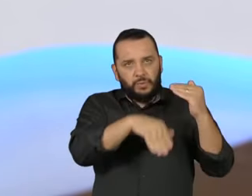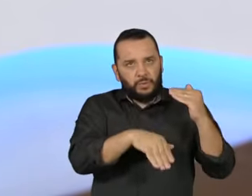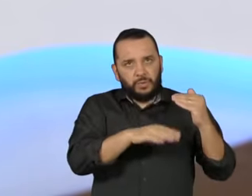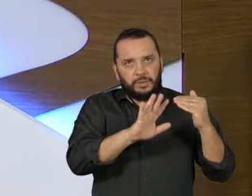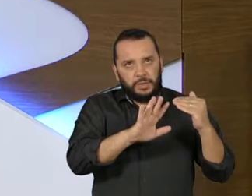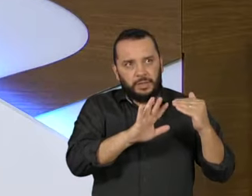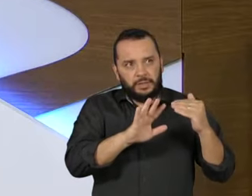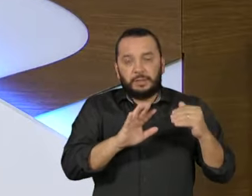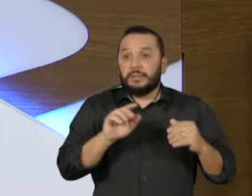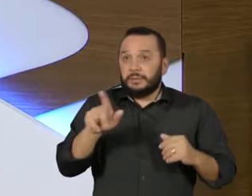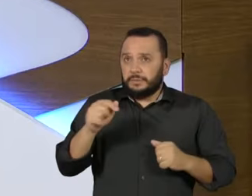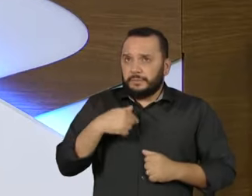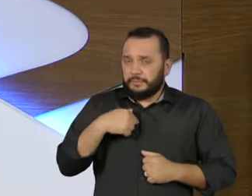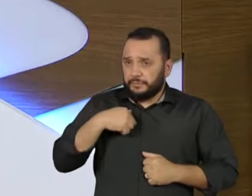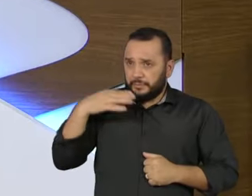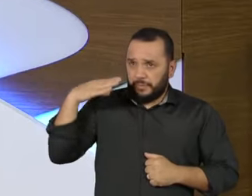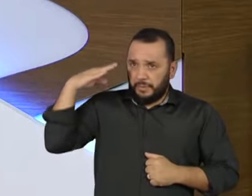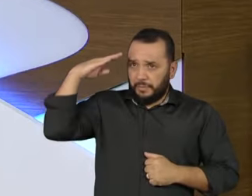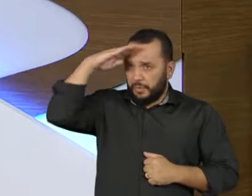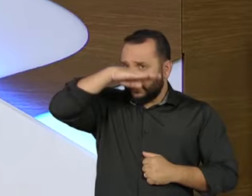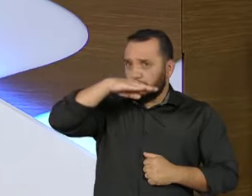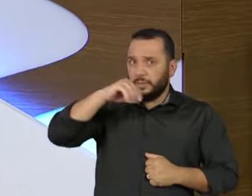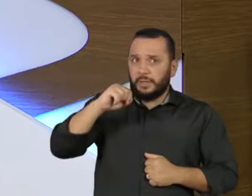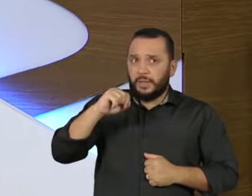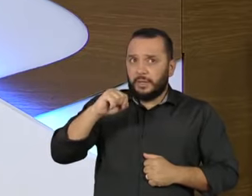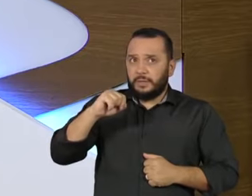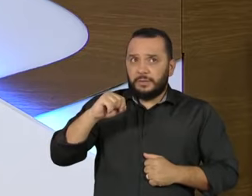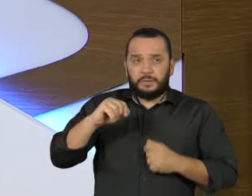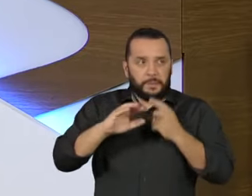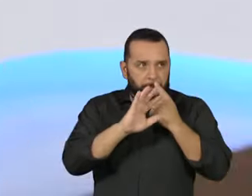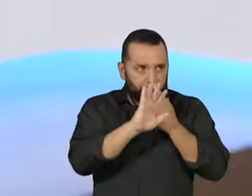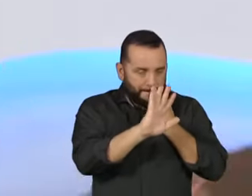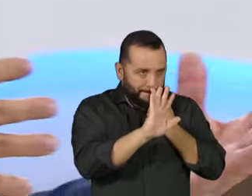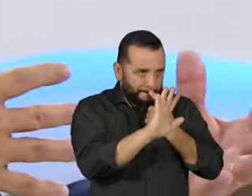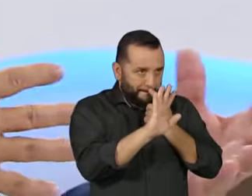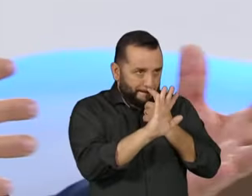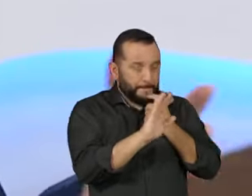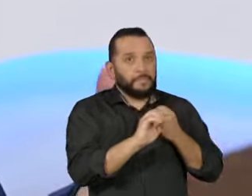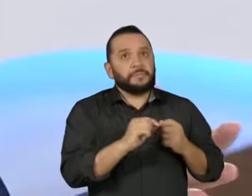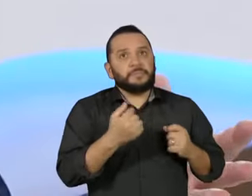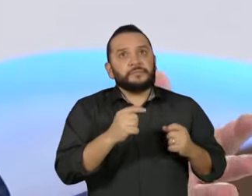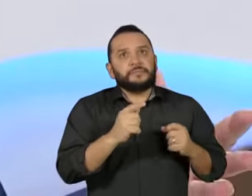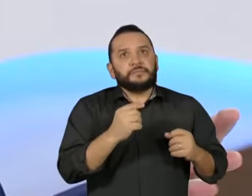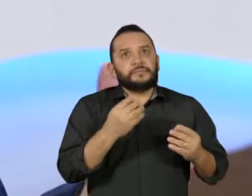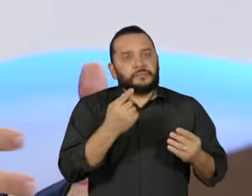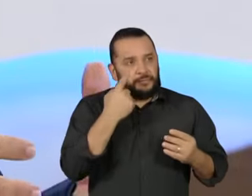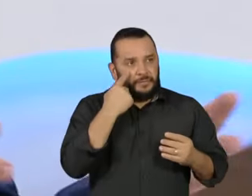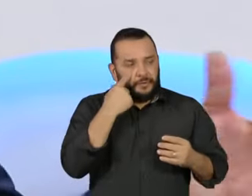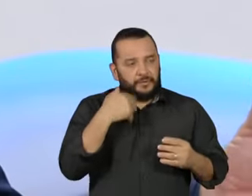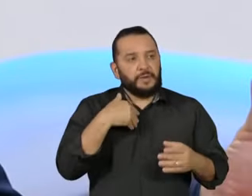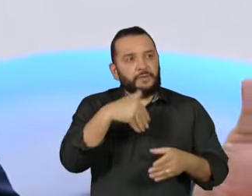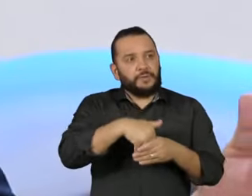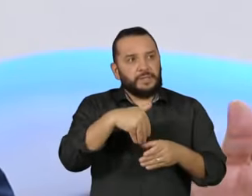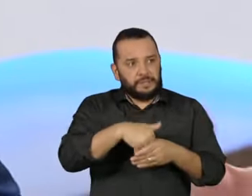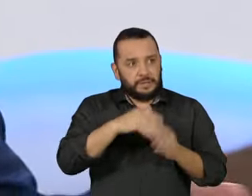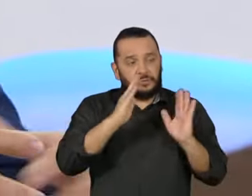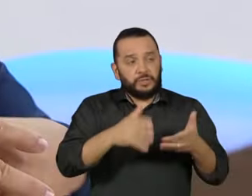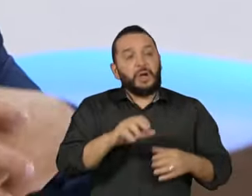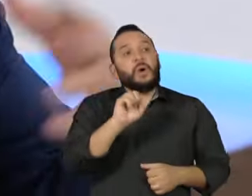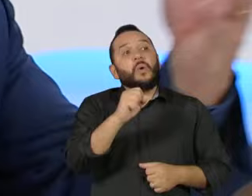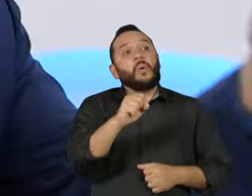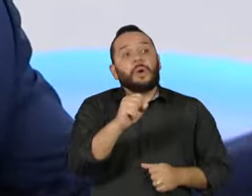uma parte. Não, ele diz que, eventualmente, não... No treinamento, olha, você vê quanta eleição eu disputei na vida. Oito eleições.